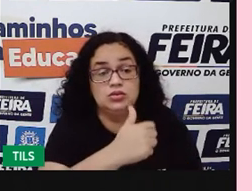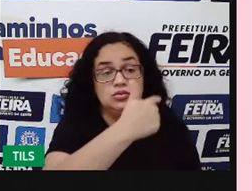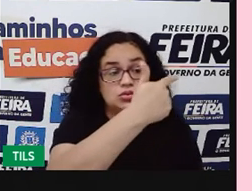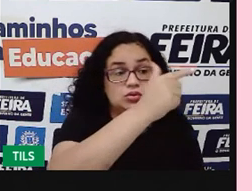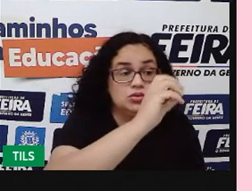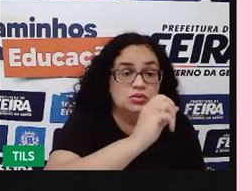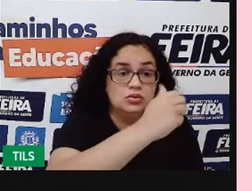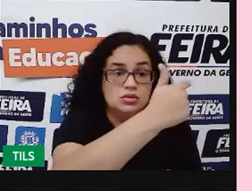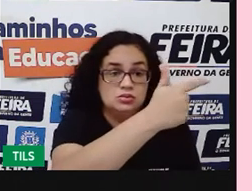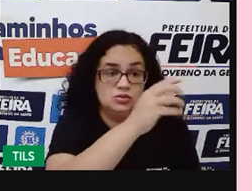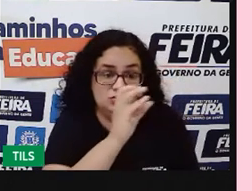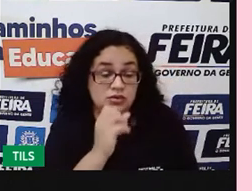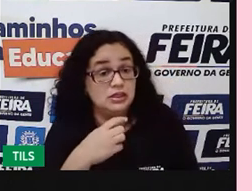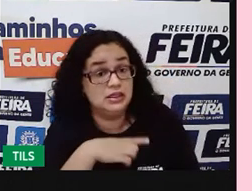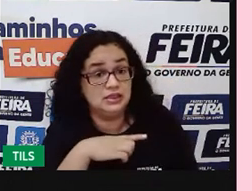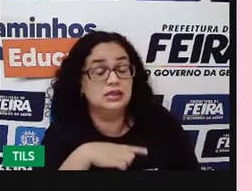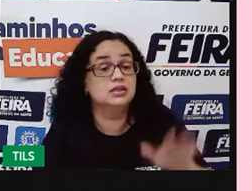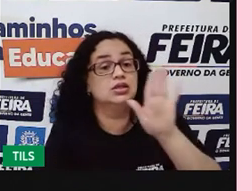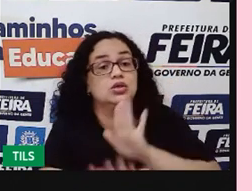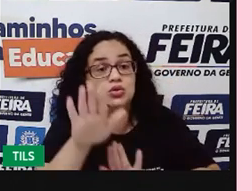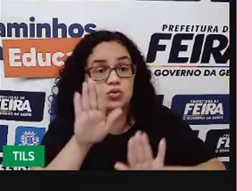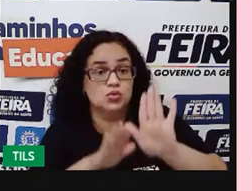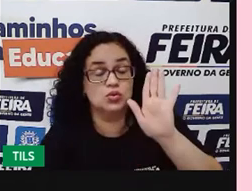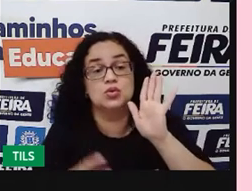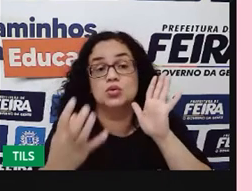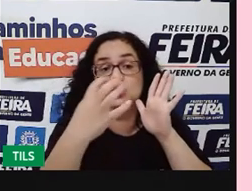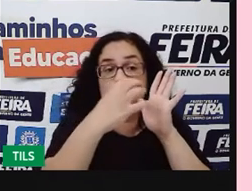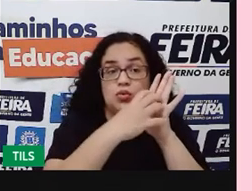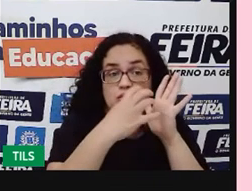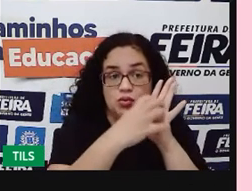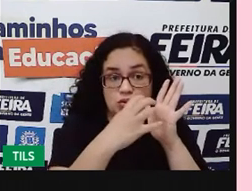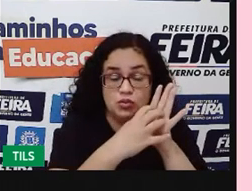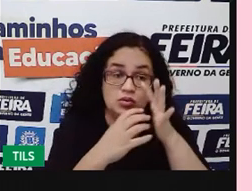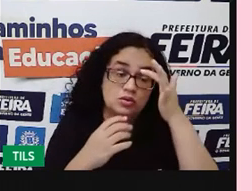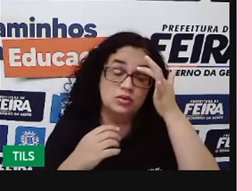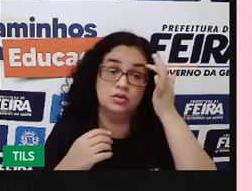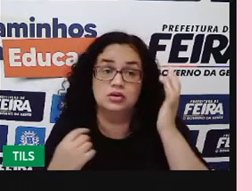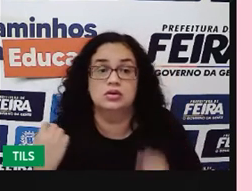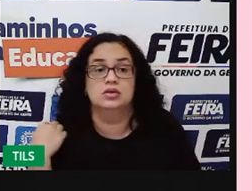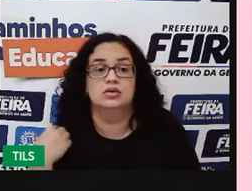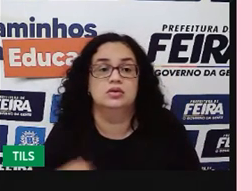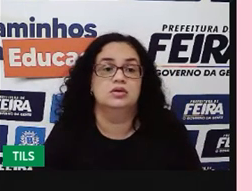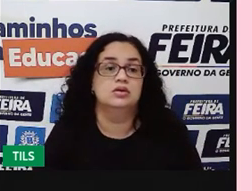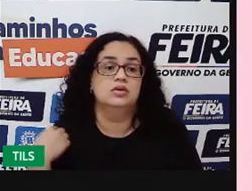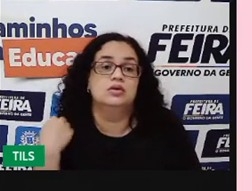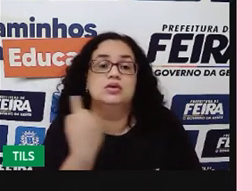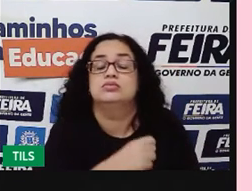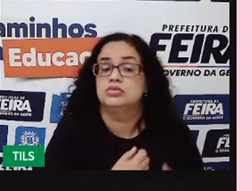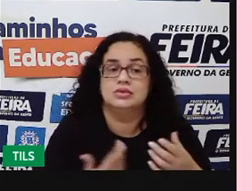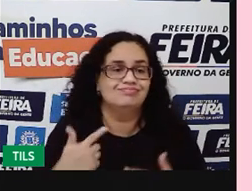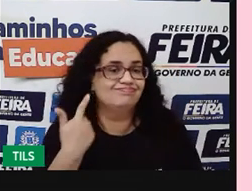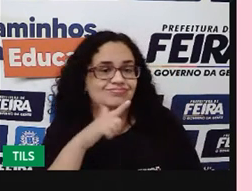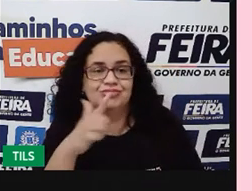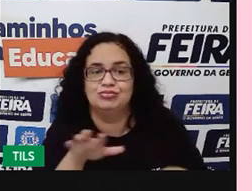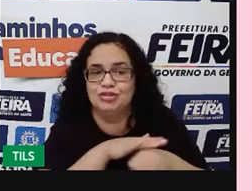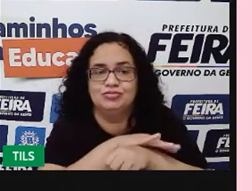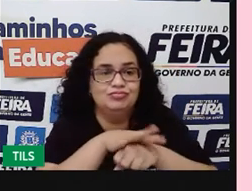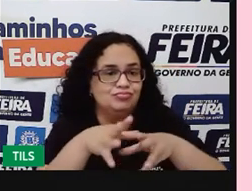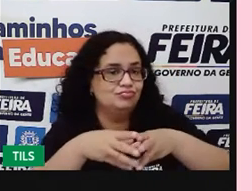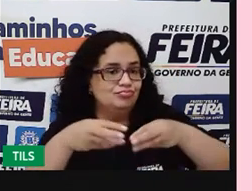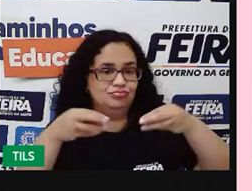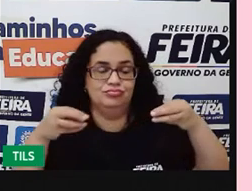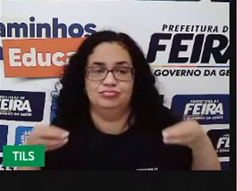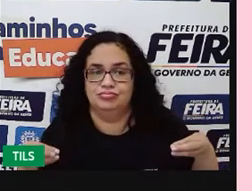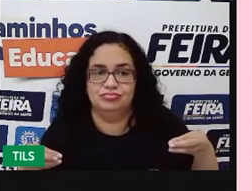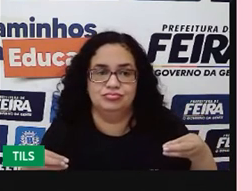Então, a gente tem que ter cuidado, a AIDS ainda, nós não temos uma cura pré-definida, né,